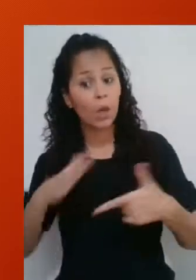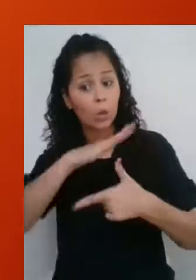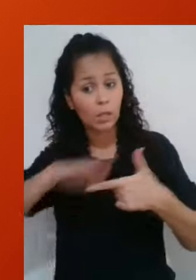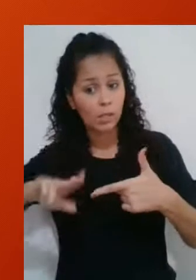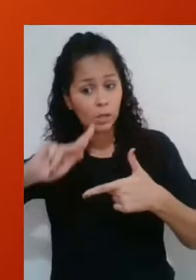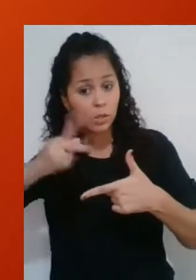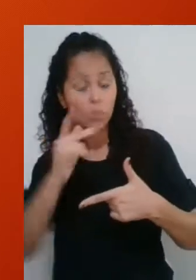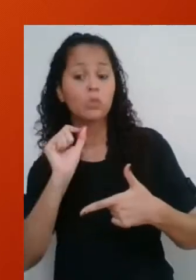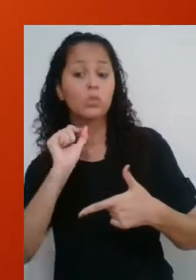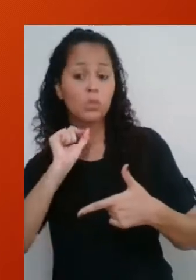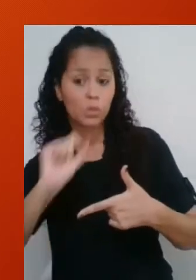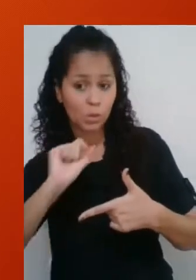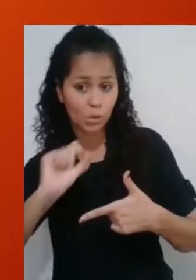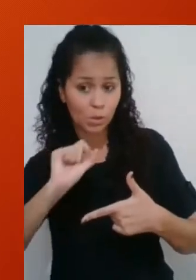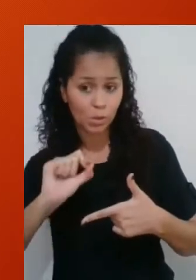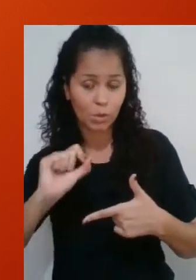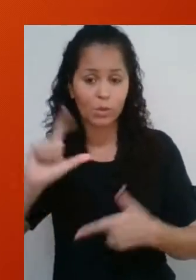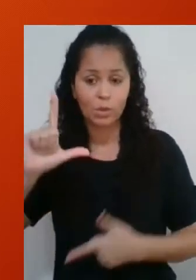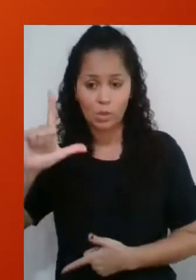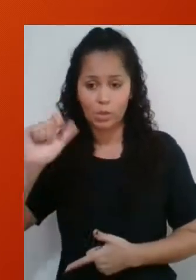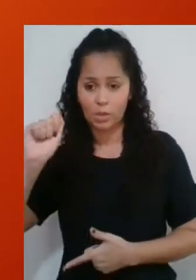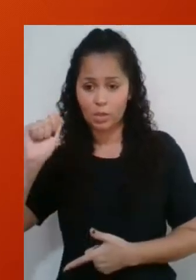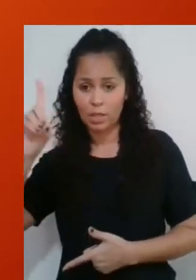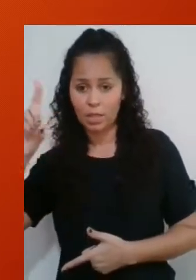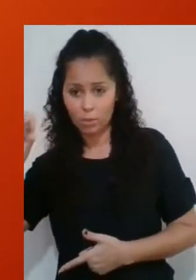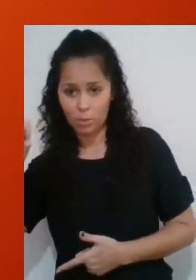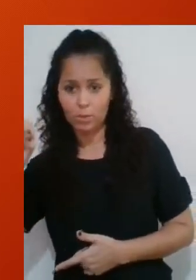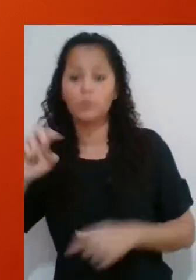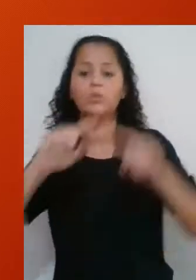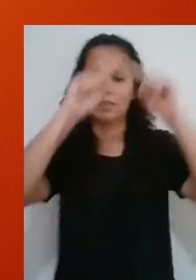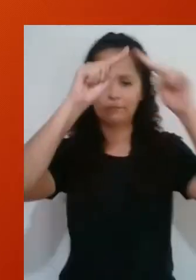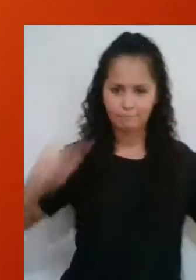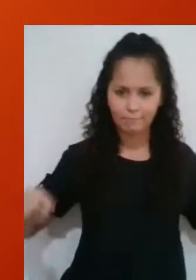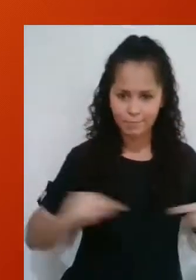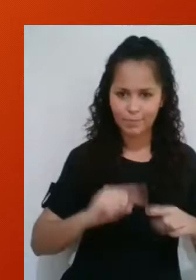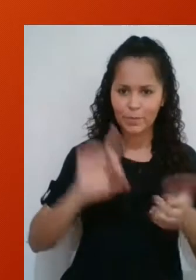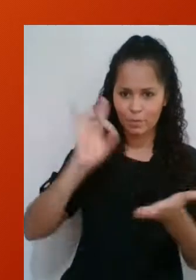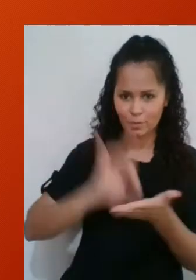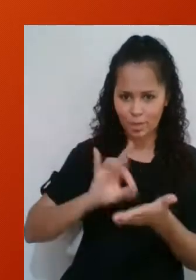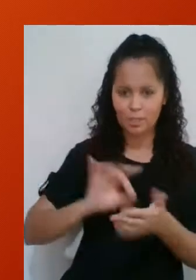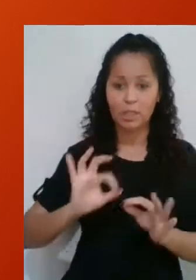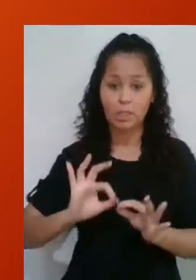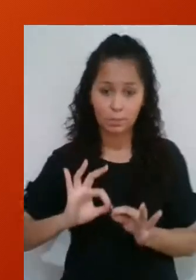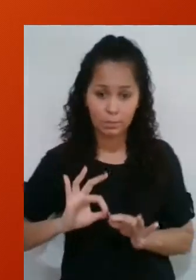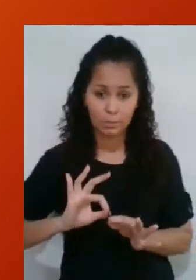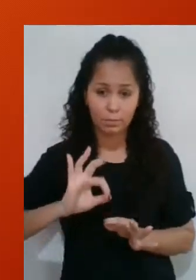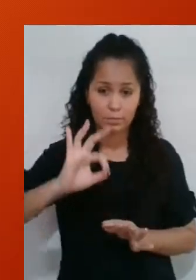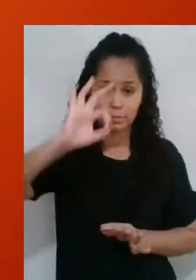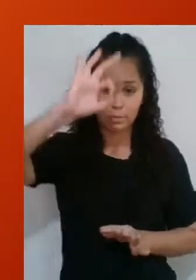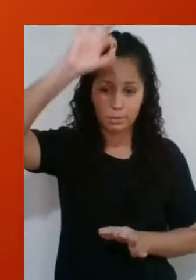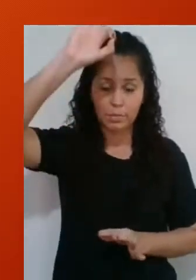hipotenusa desse triângulo retângulo corresponderá ao lado do triângulo equilátero original. E a altura,